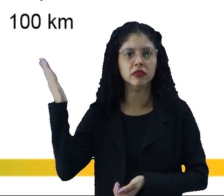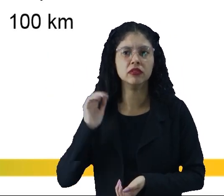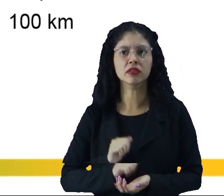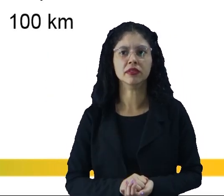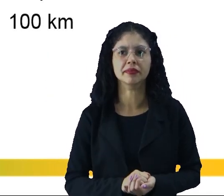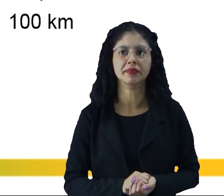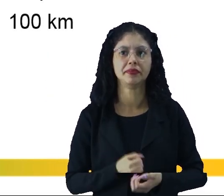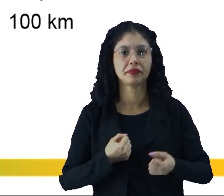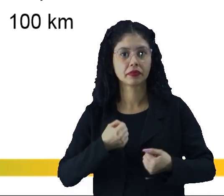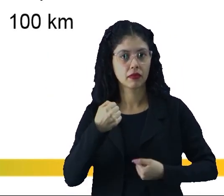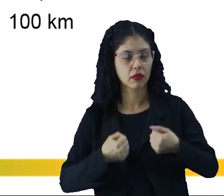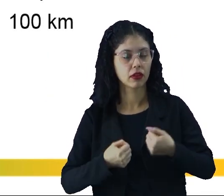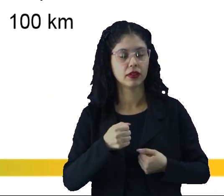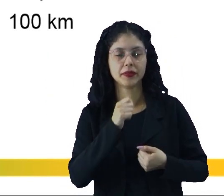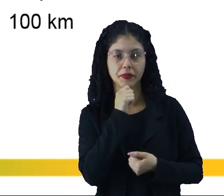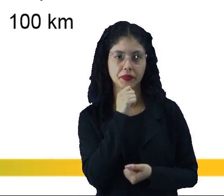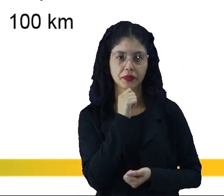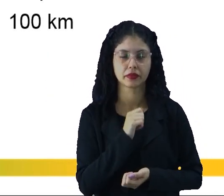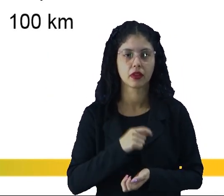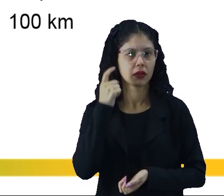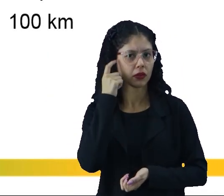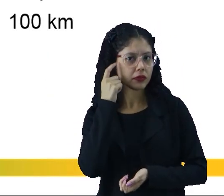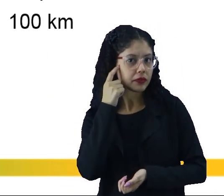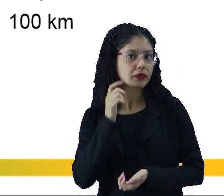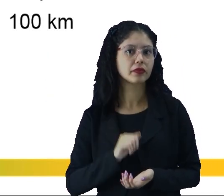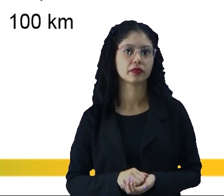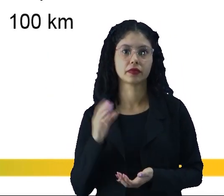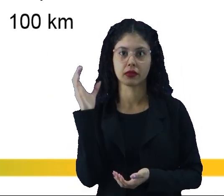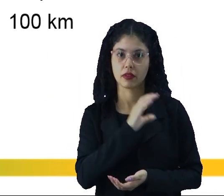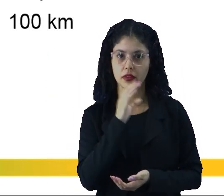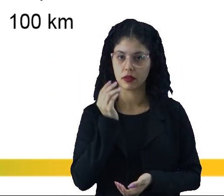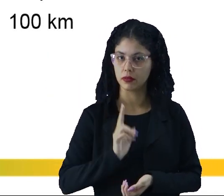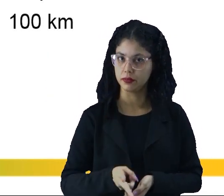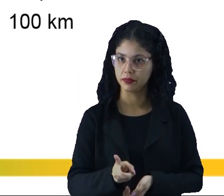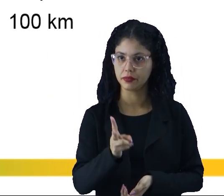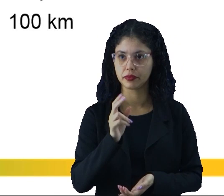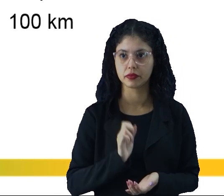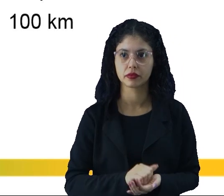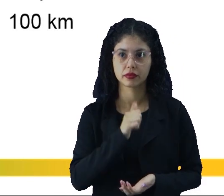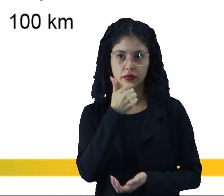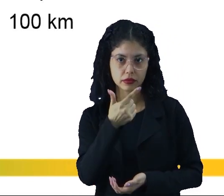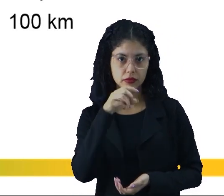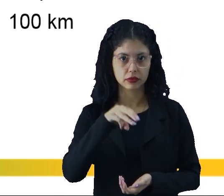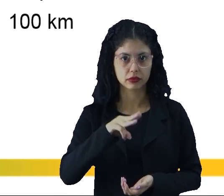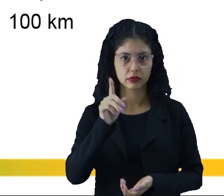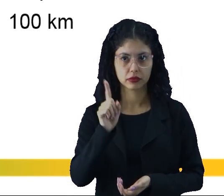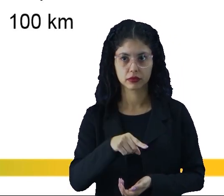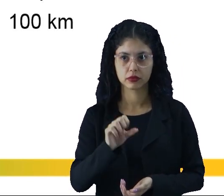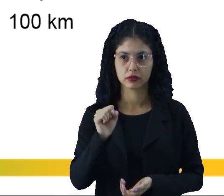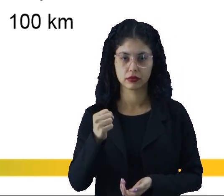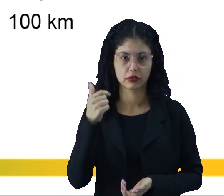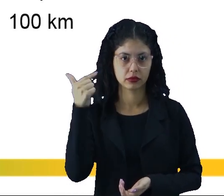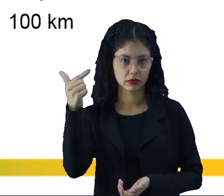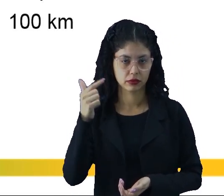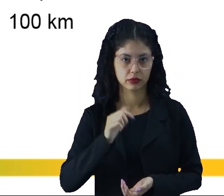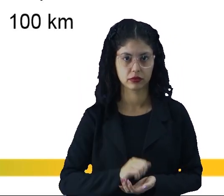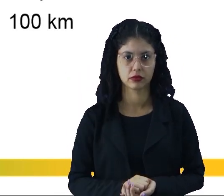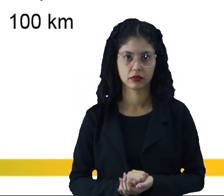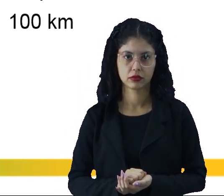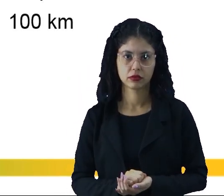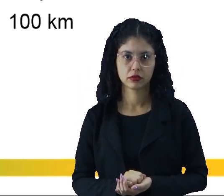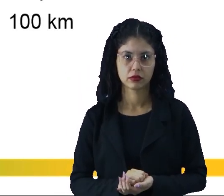vez aqui, o nosso carro, vamos supor que ele esteja em uma aceleração constante de 2 m por